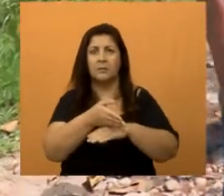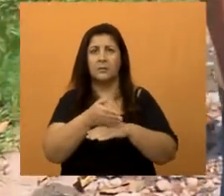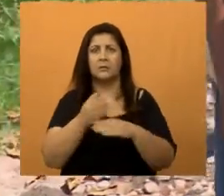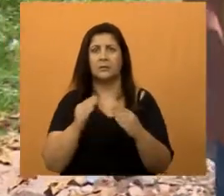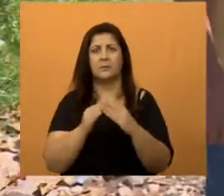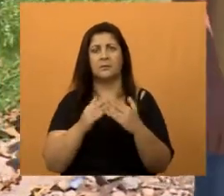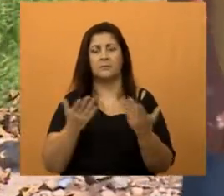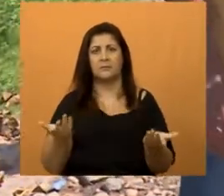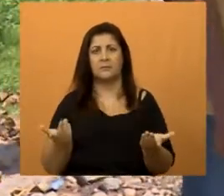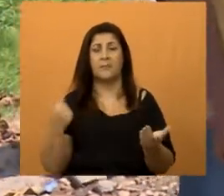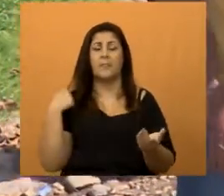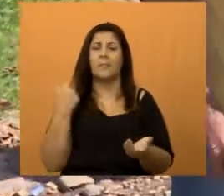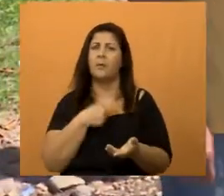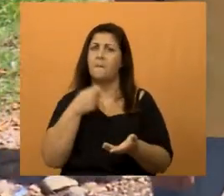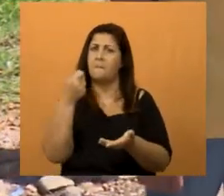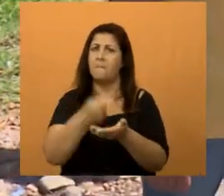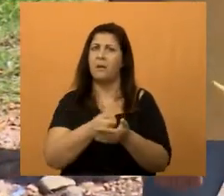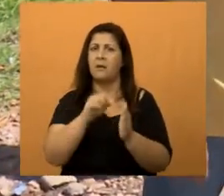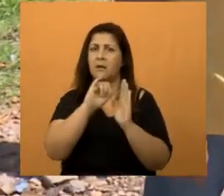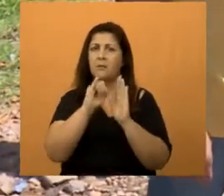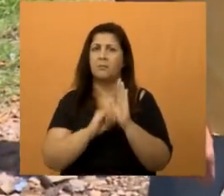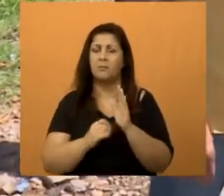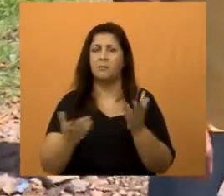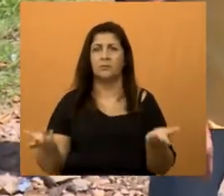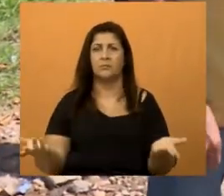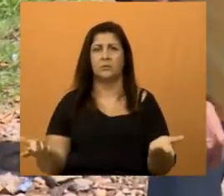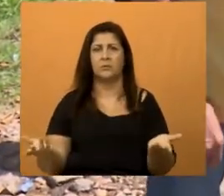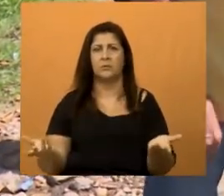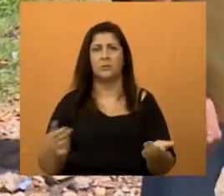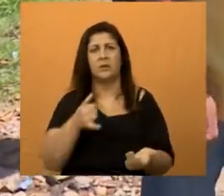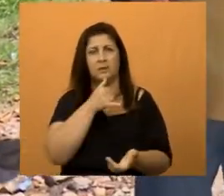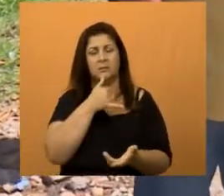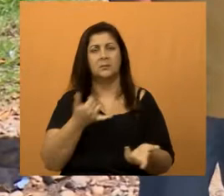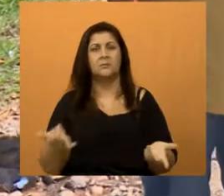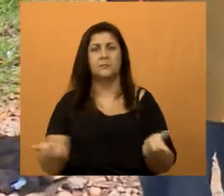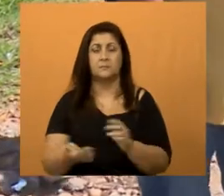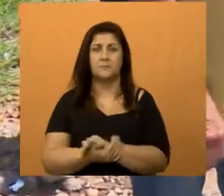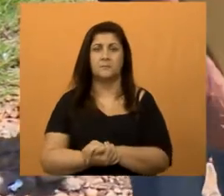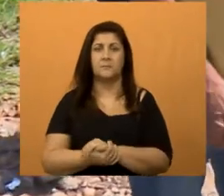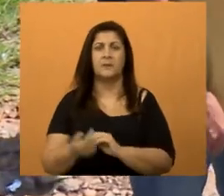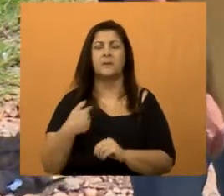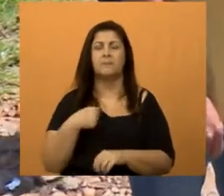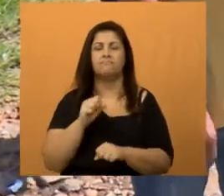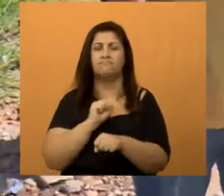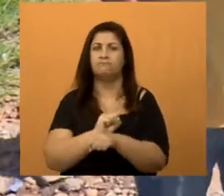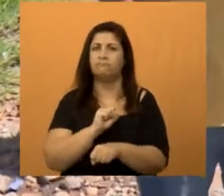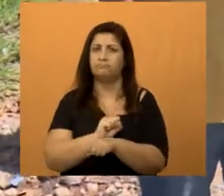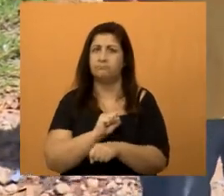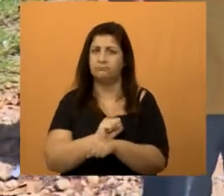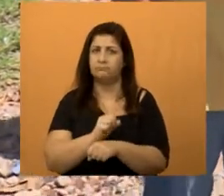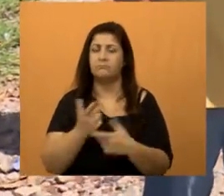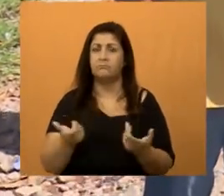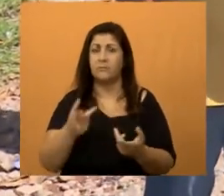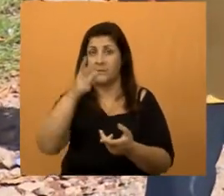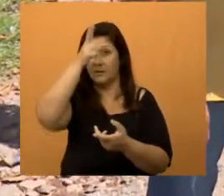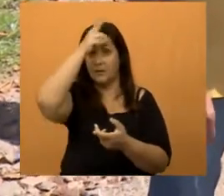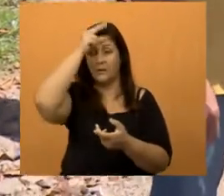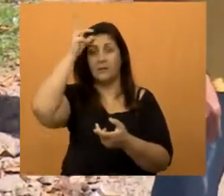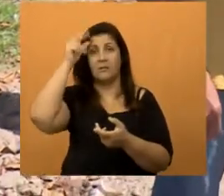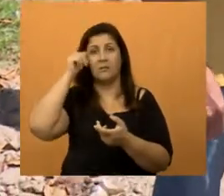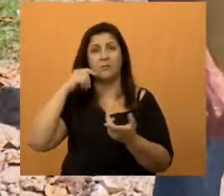impostos, eu acho que isso aí é muito doloroso, né? Eu tenho esperança que o prefeito Isaías